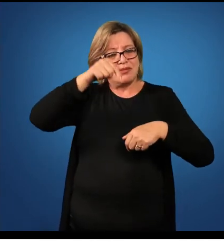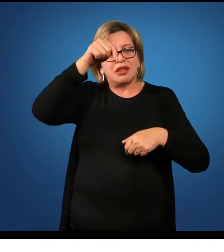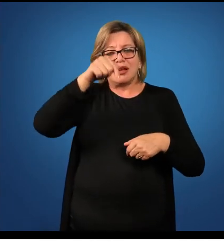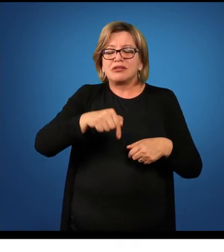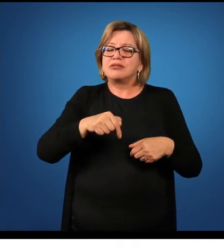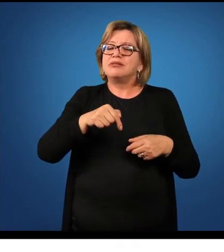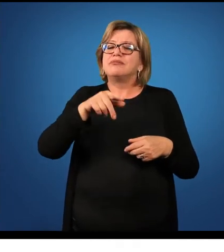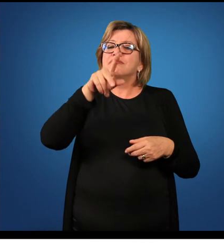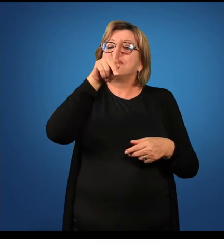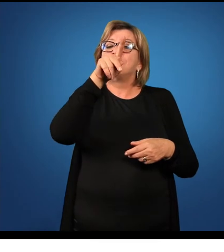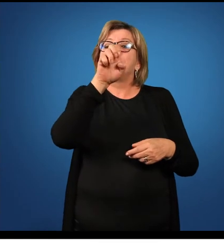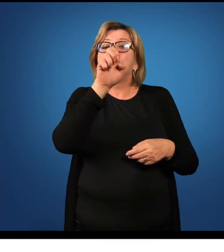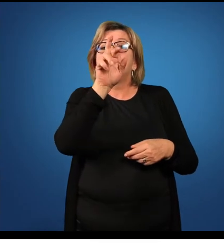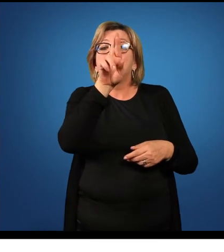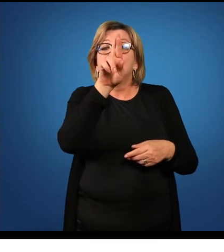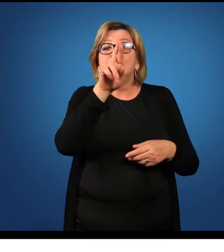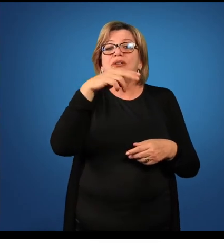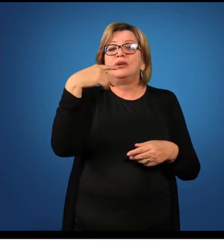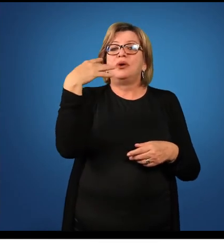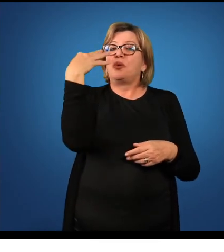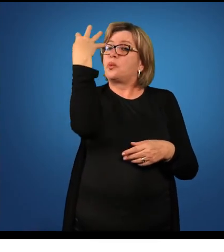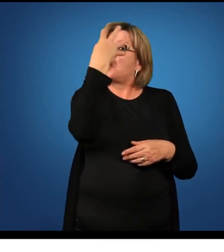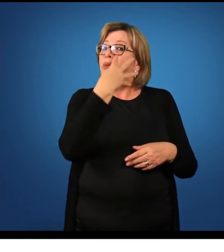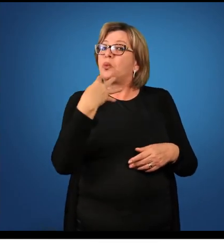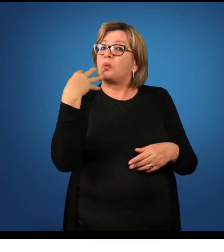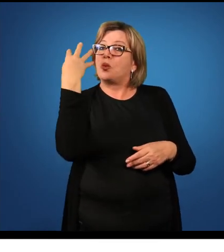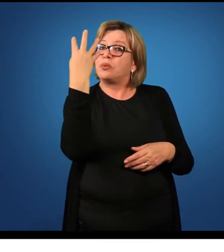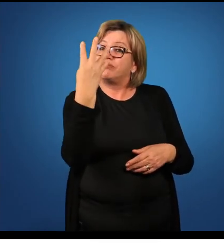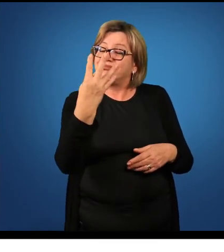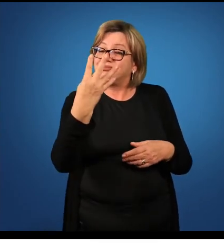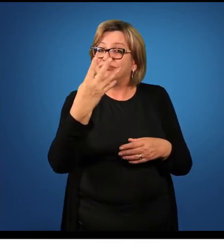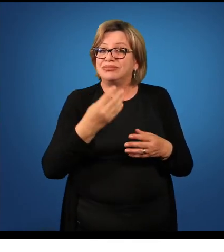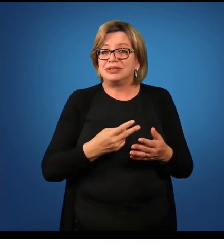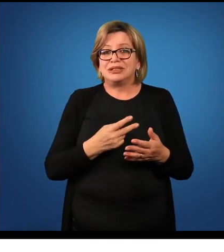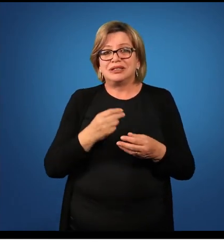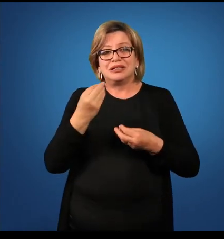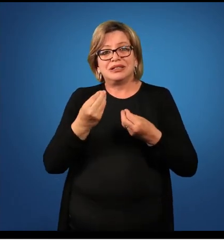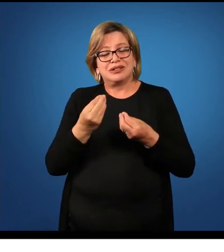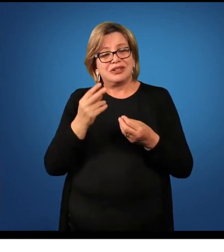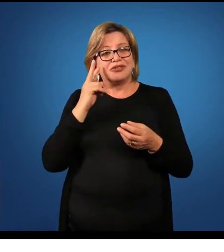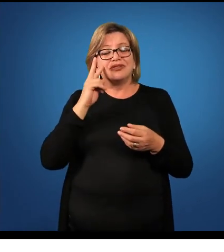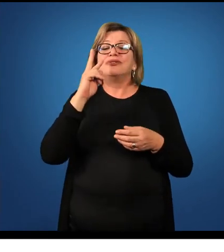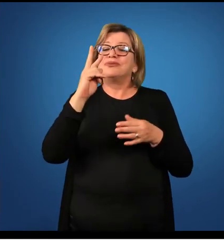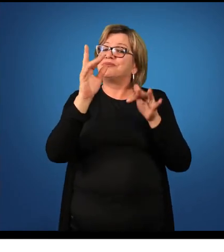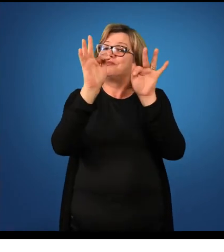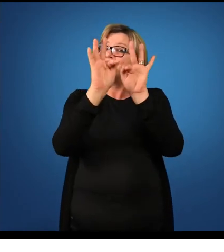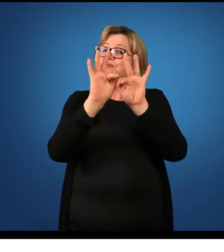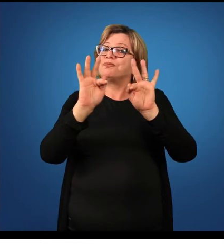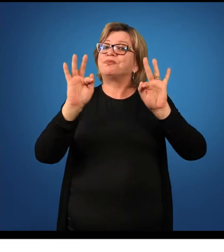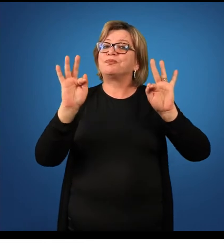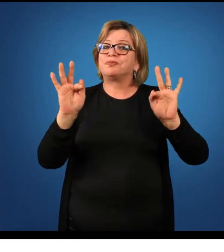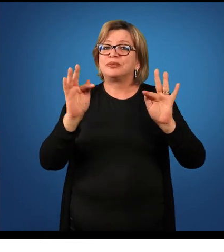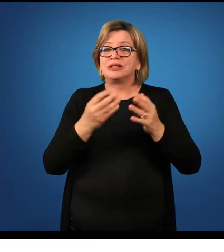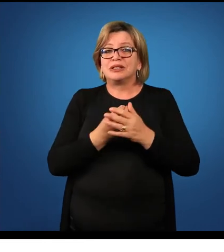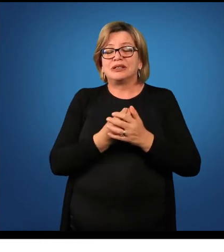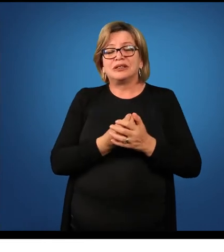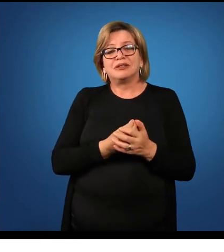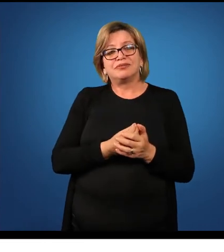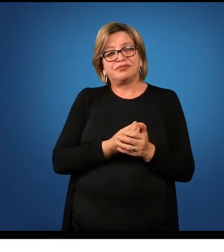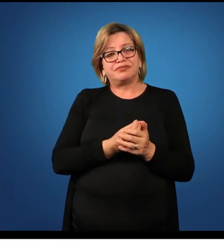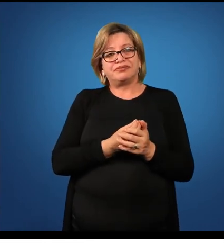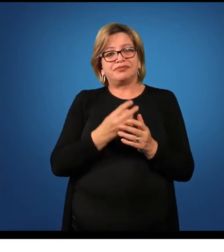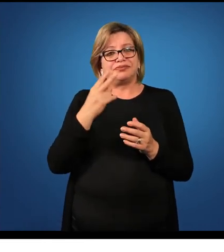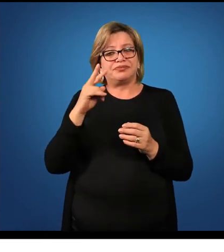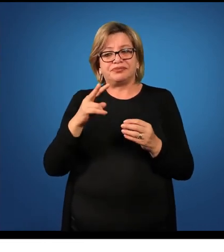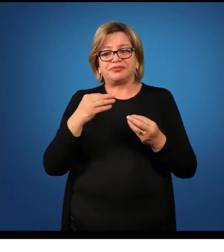nós estaremos aqui e que por quatro